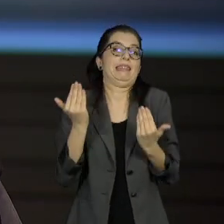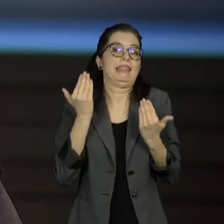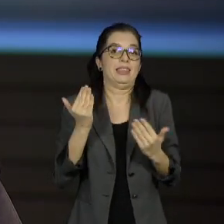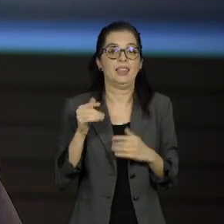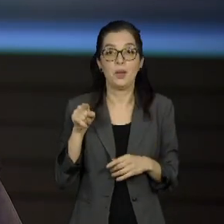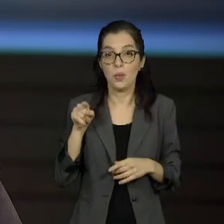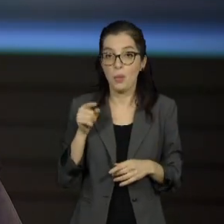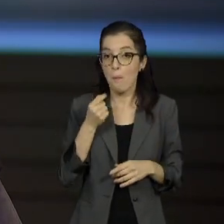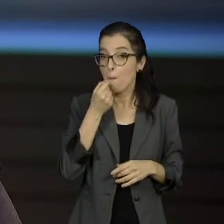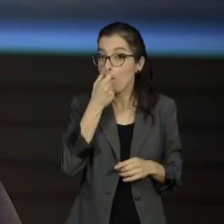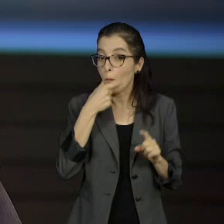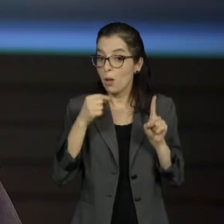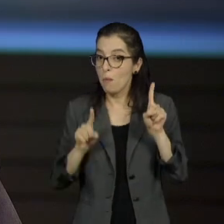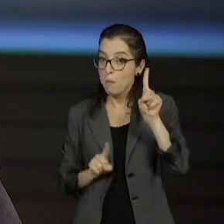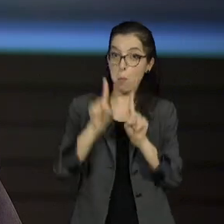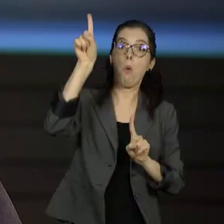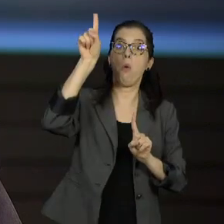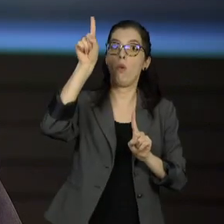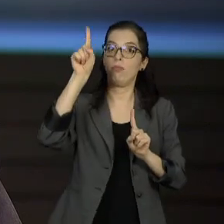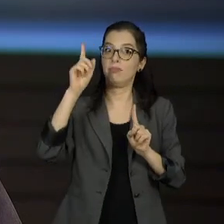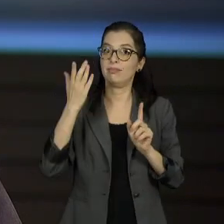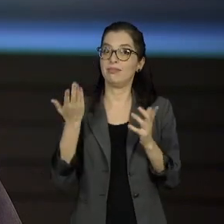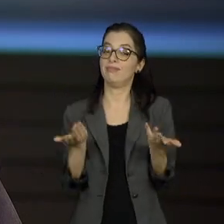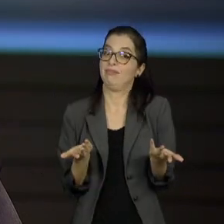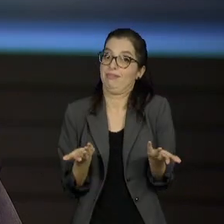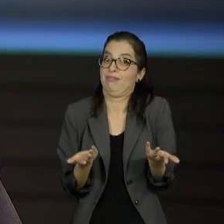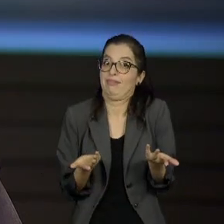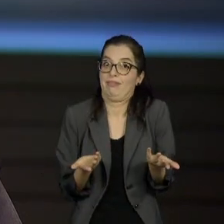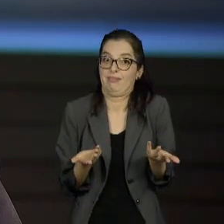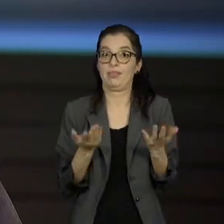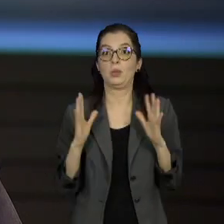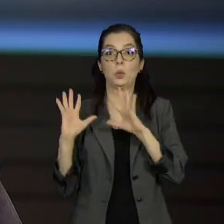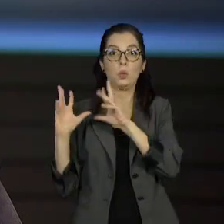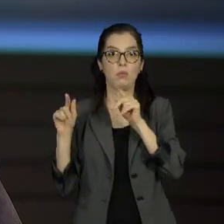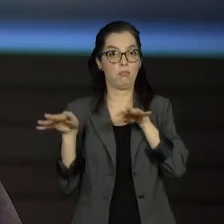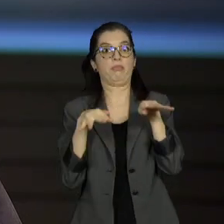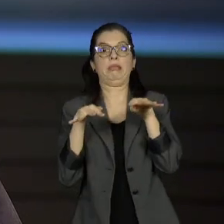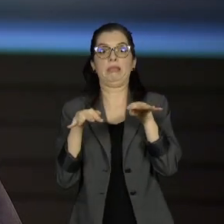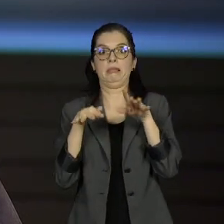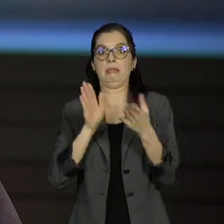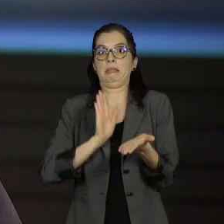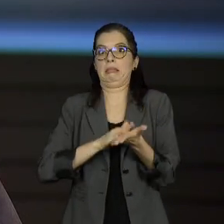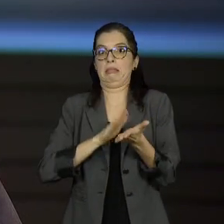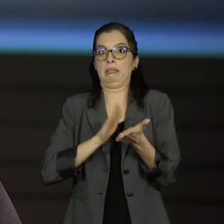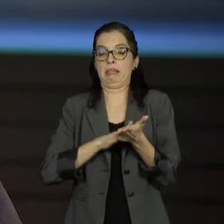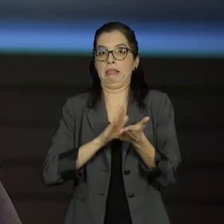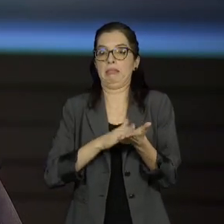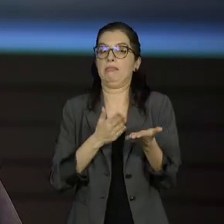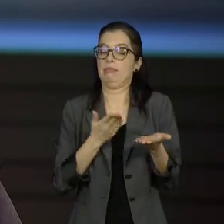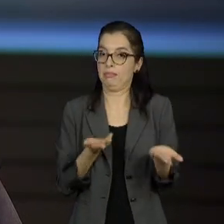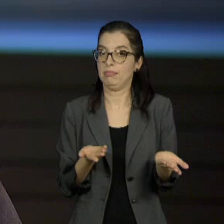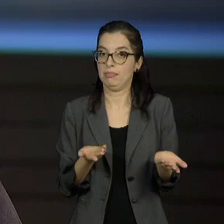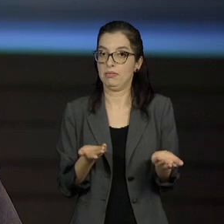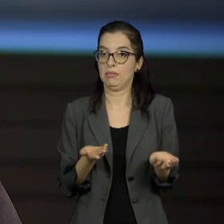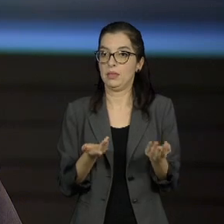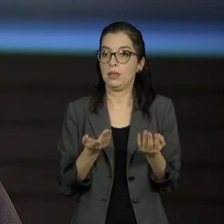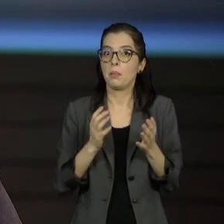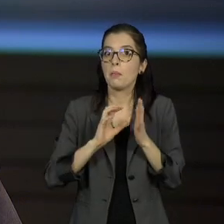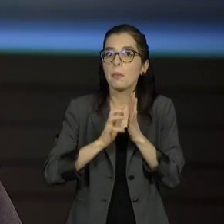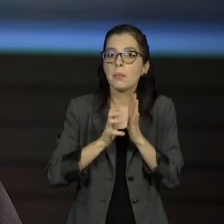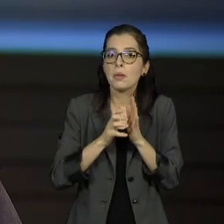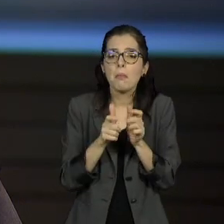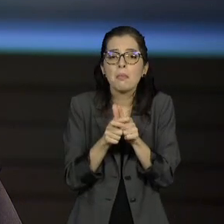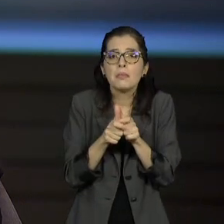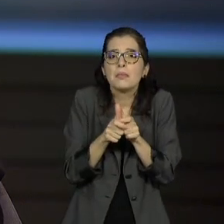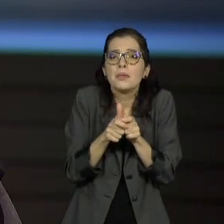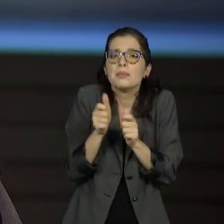qualquer que seja o resultado. Se torna um nome nacional, projeta um partido que é minúsculo, que é o PSOL, e mostra um jeito novo